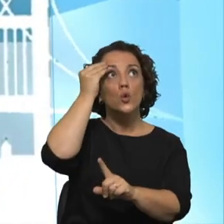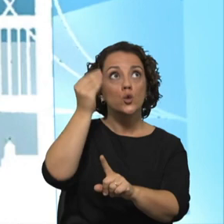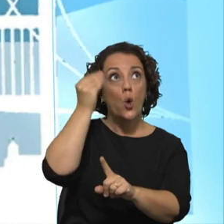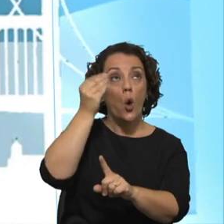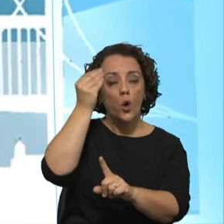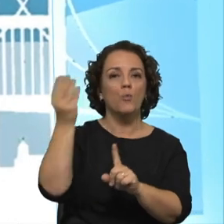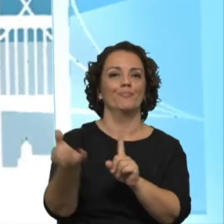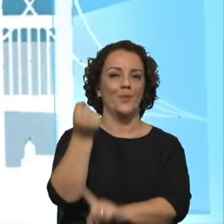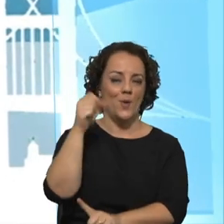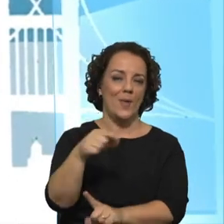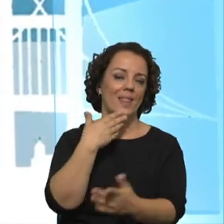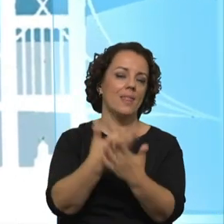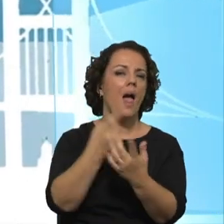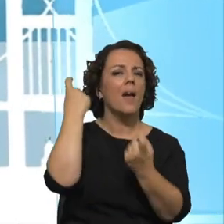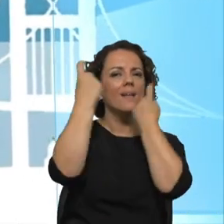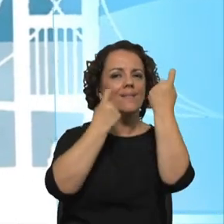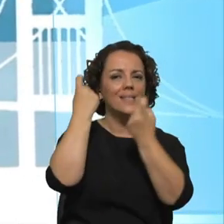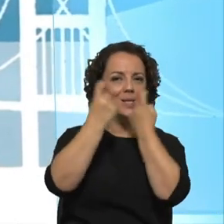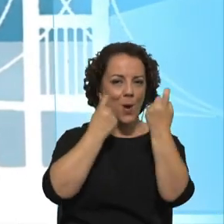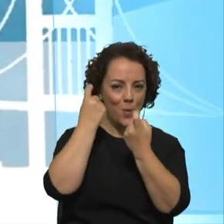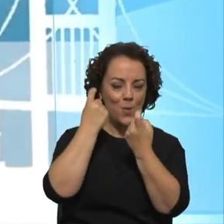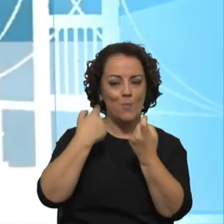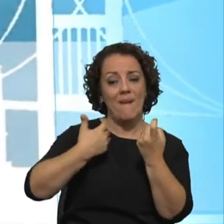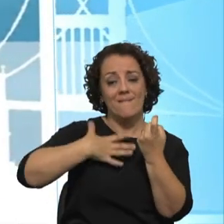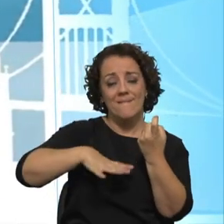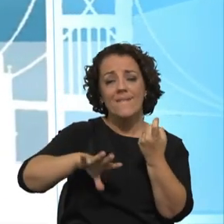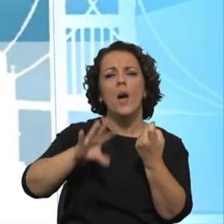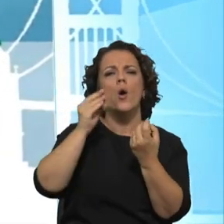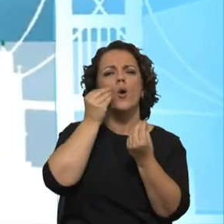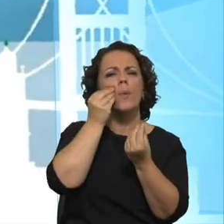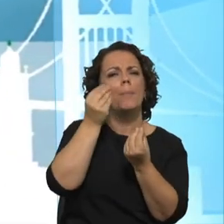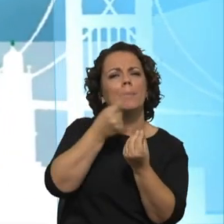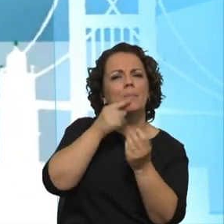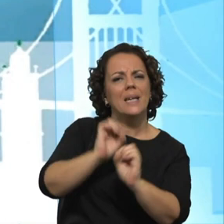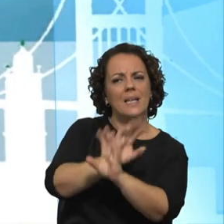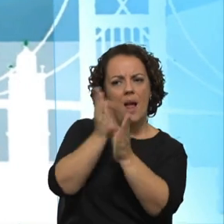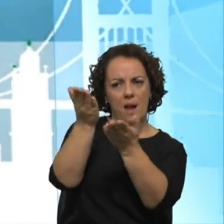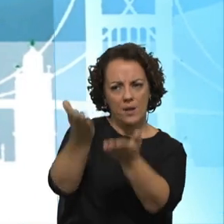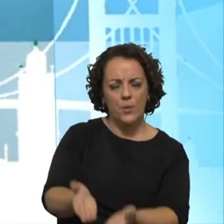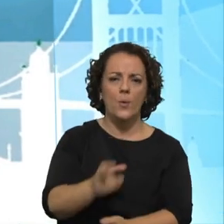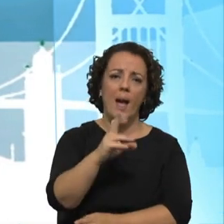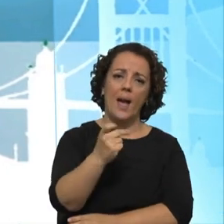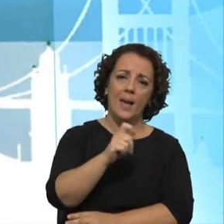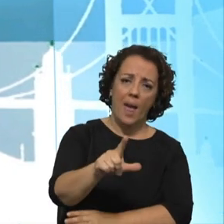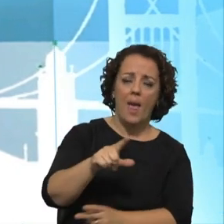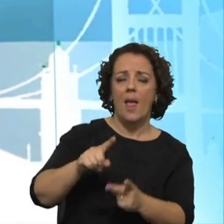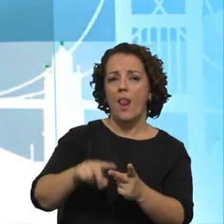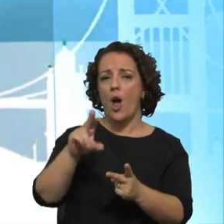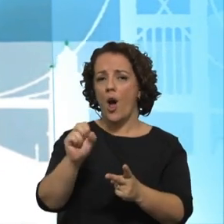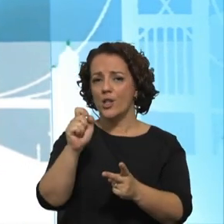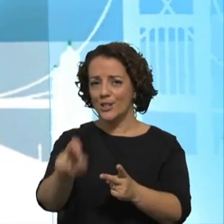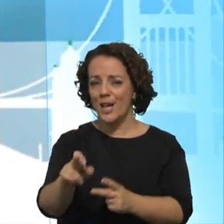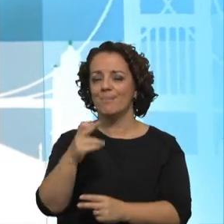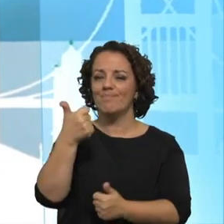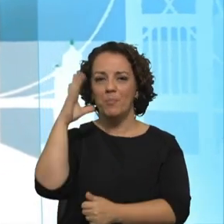o desafio para uma reflexão que queremos aprofundar com a Raquel Bernardino e o Roger Madureira, que estão hoje aqui connosco. Boa tarde,